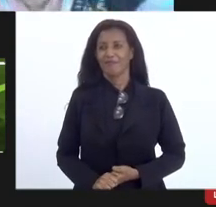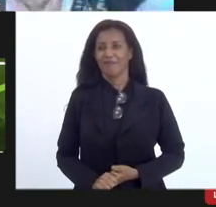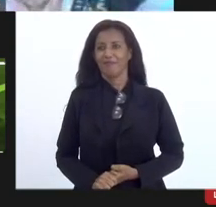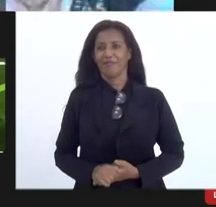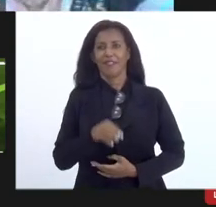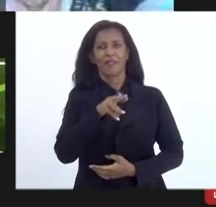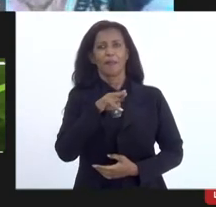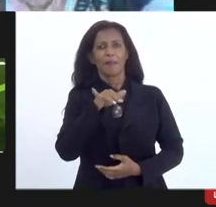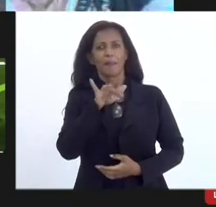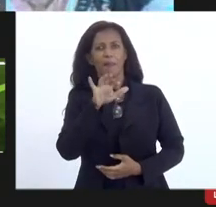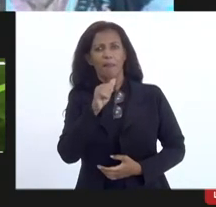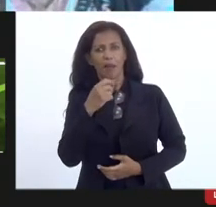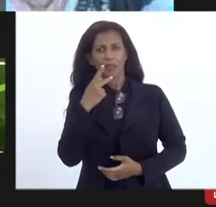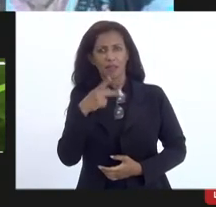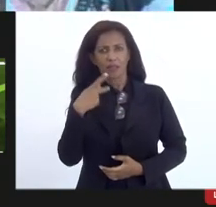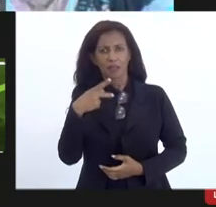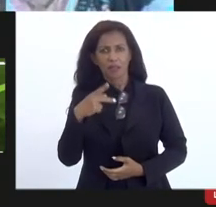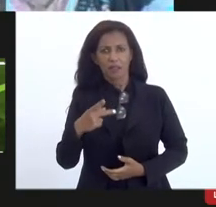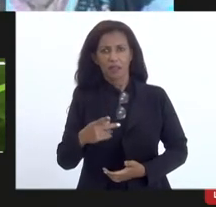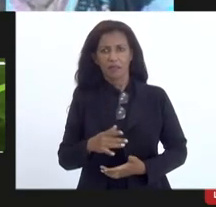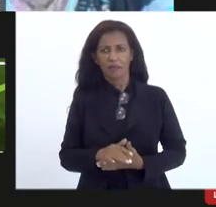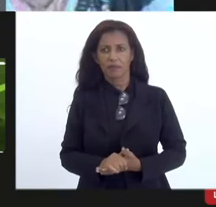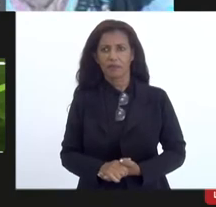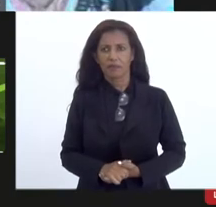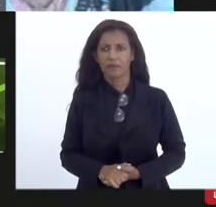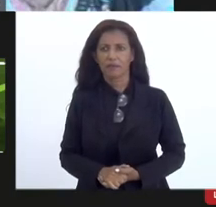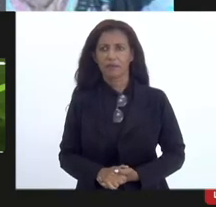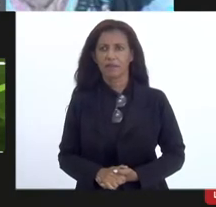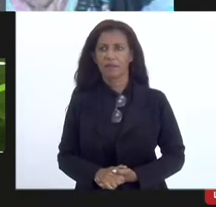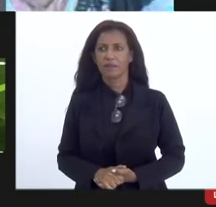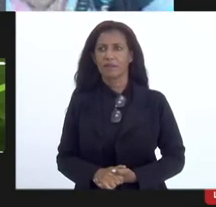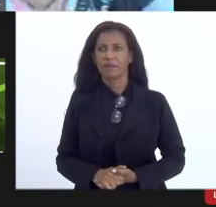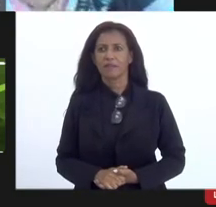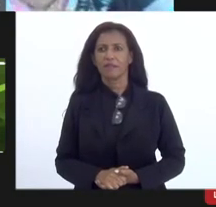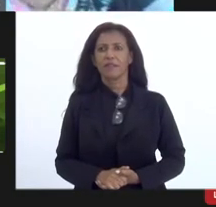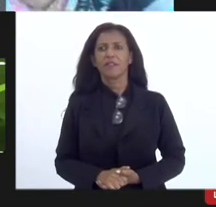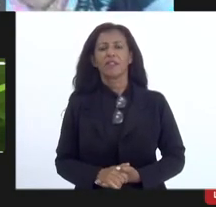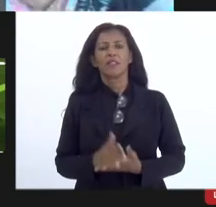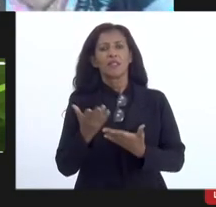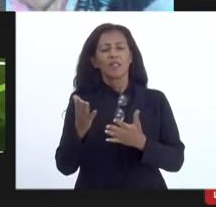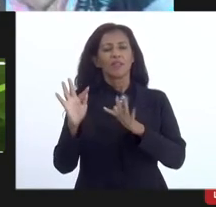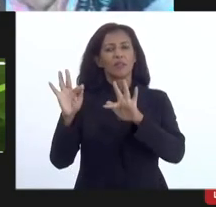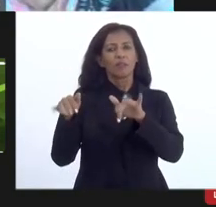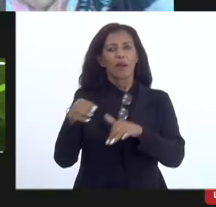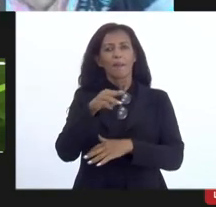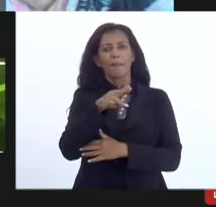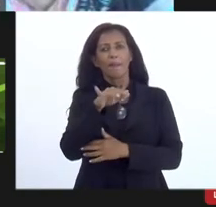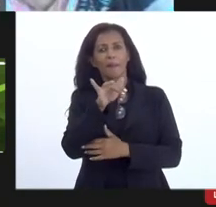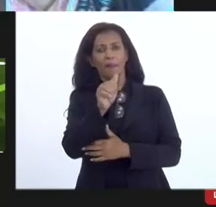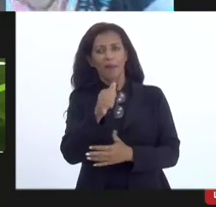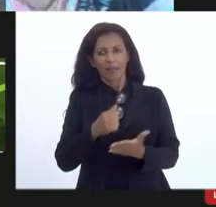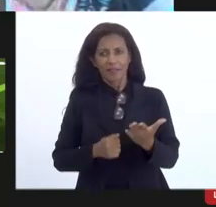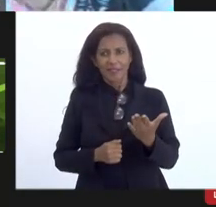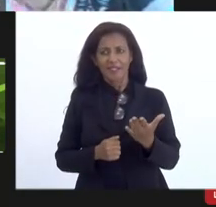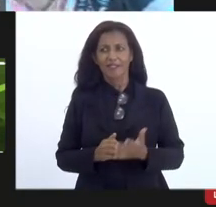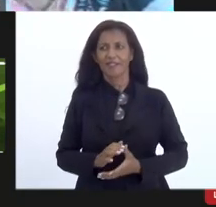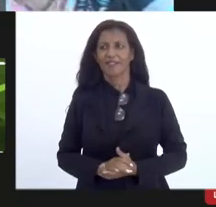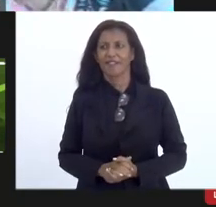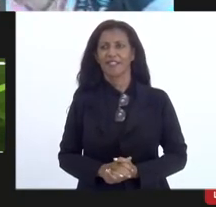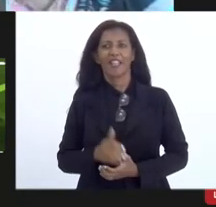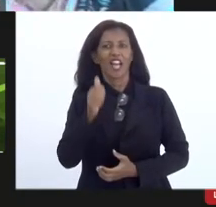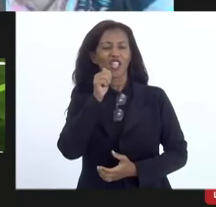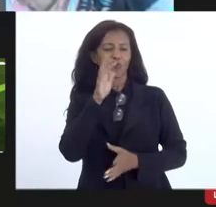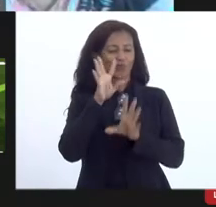quer fazer alguma intervenção. Vamos terminar com a palavra da Márcia e da Morgana. A gente quer dizer que vão